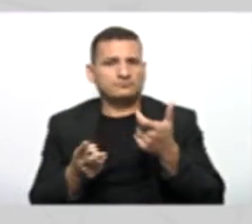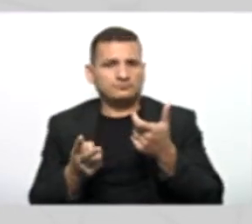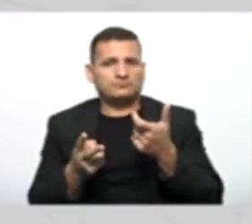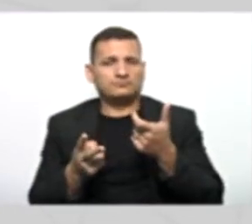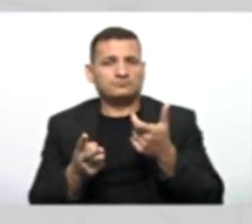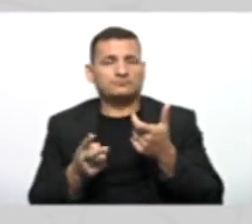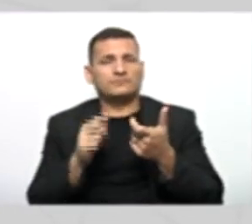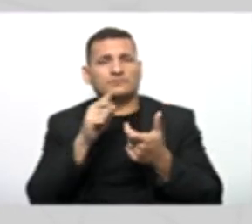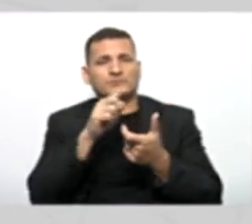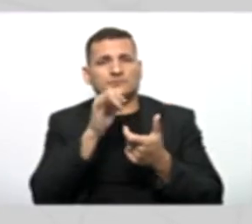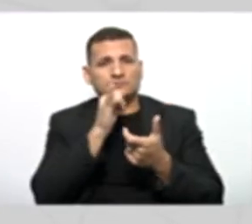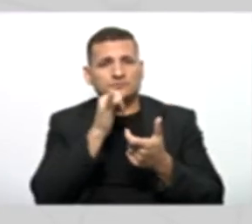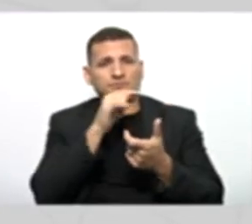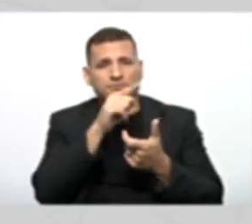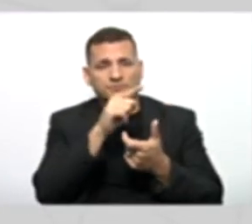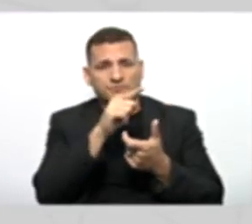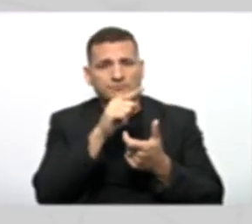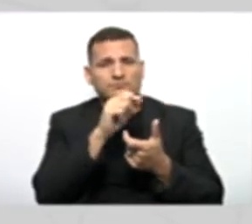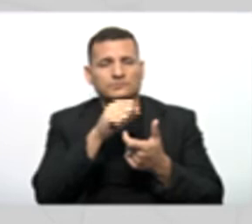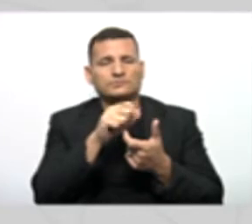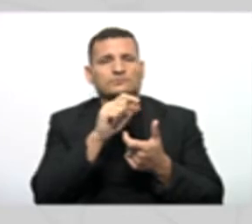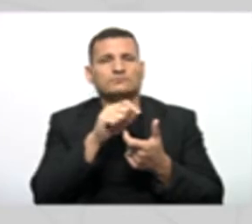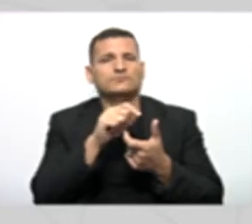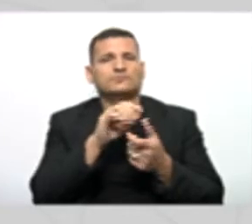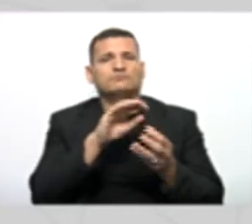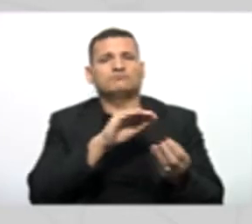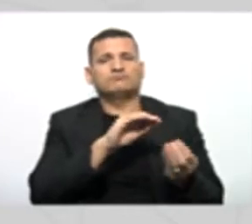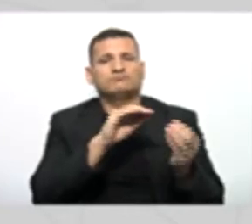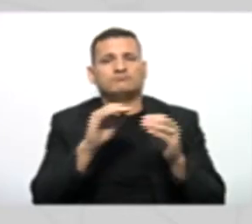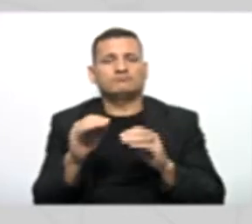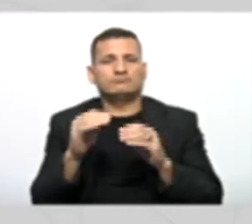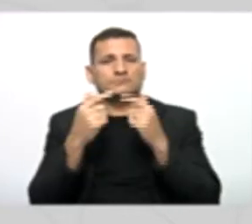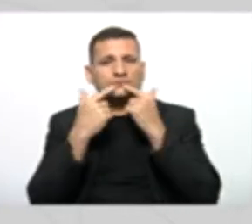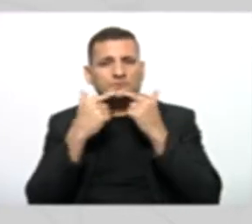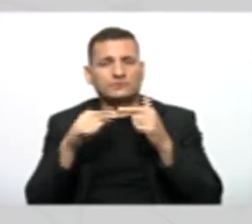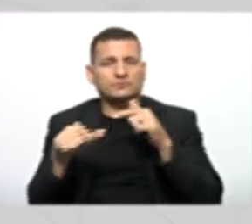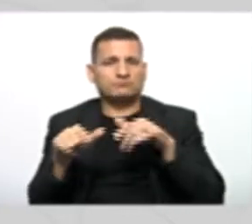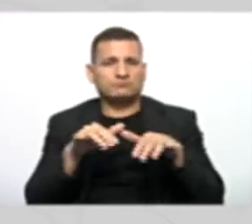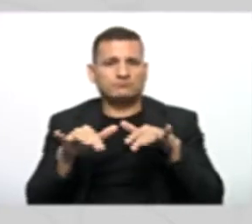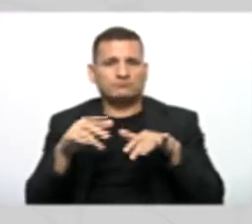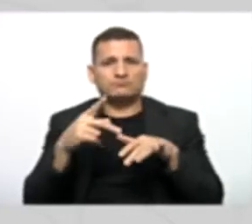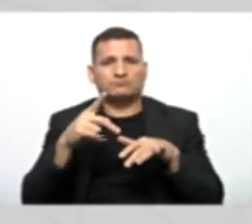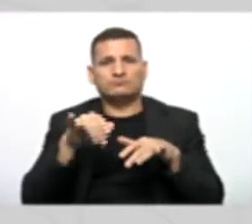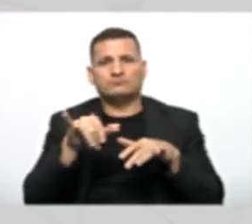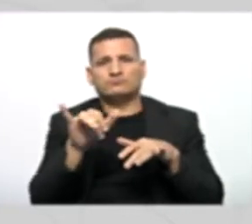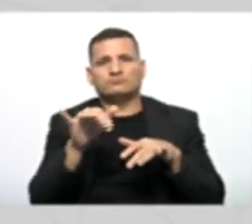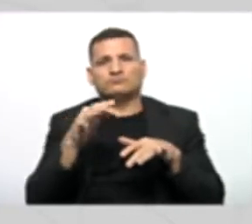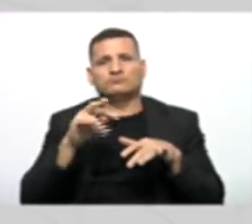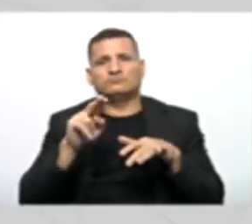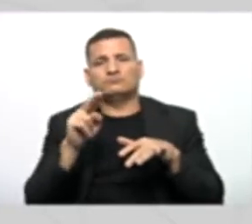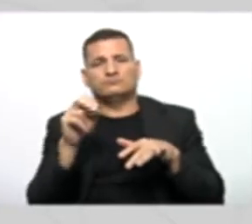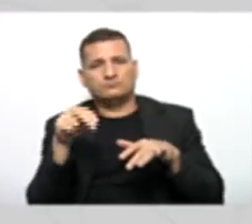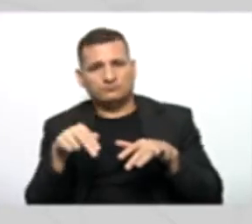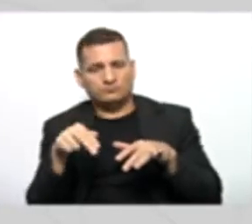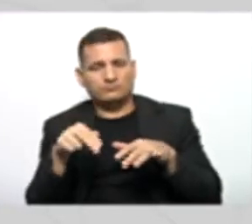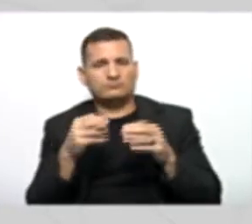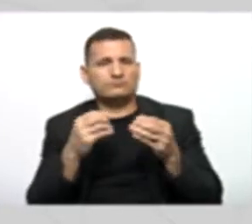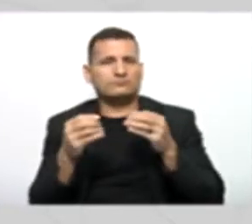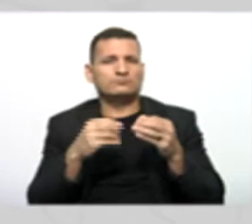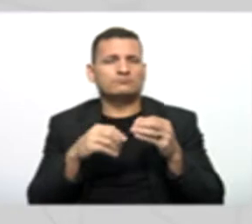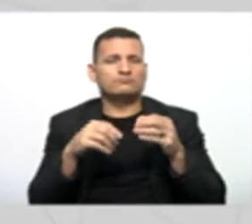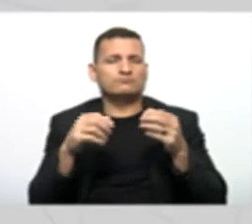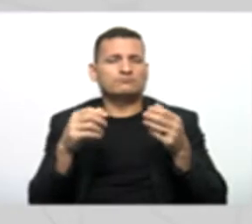passar esse exemplo conceitual para a linguagem de programação Python. Como que ficaria esse código